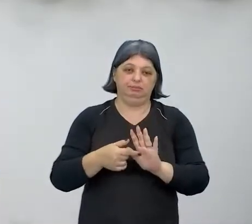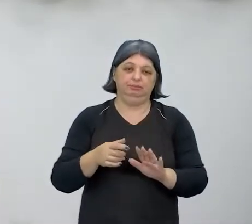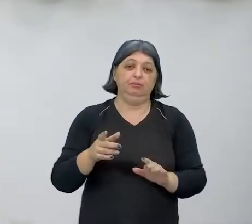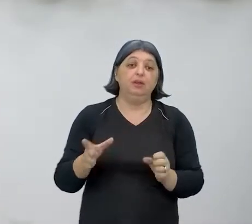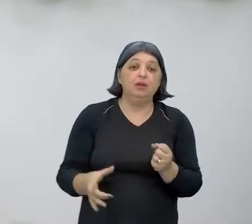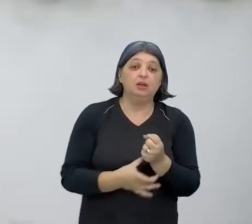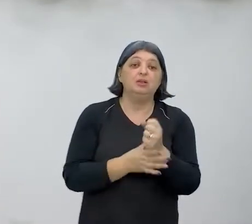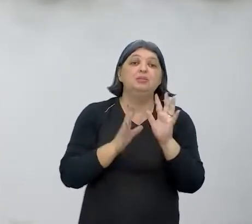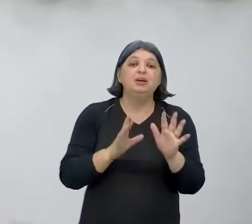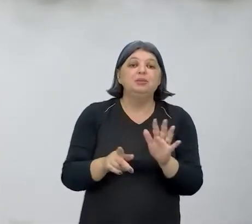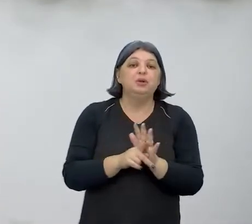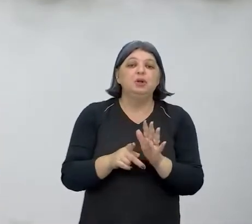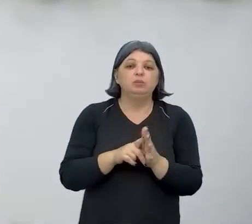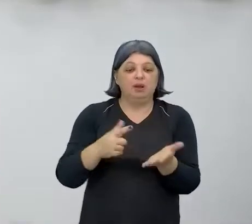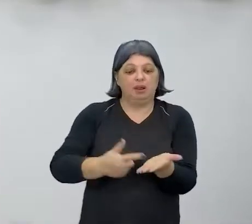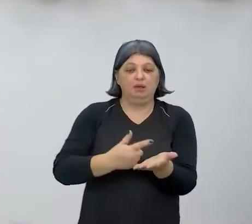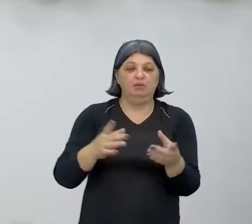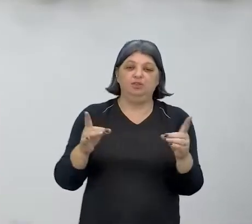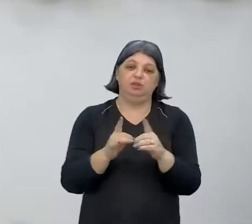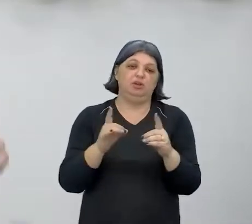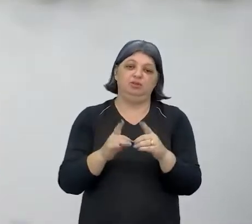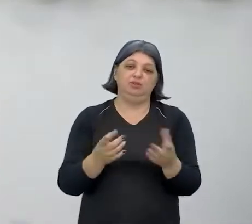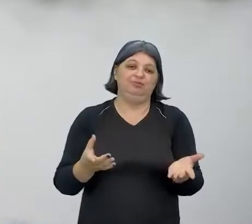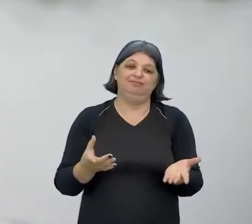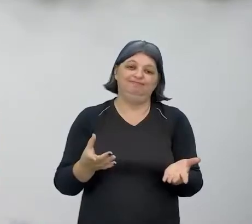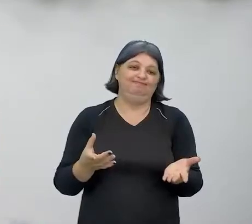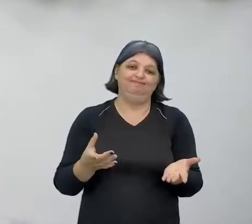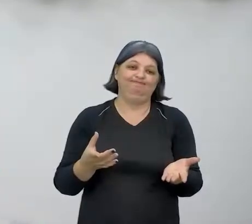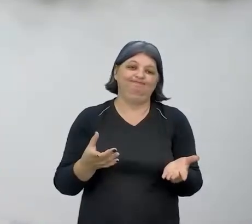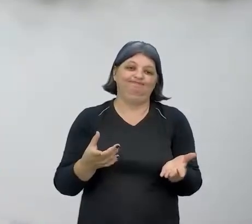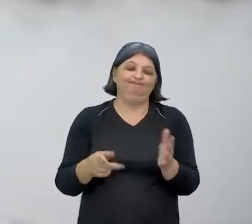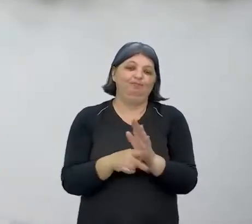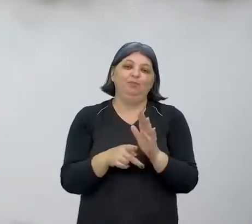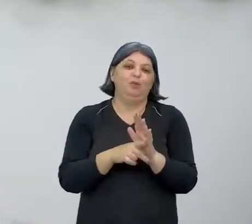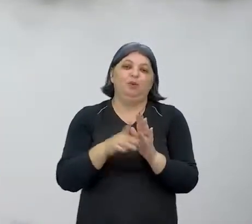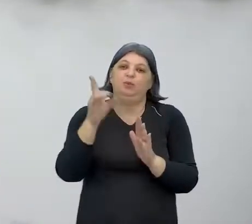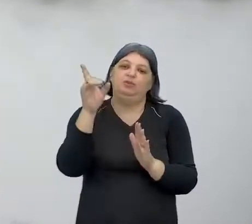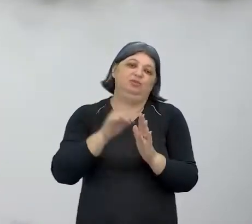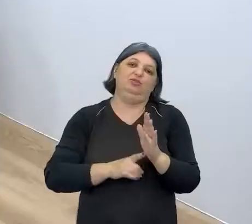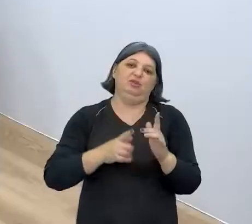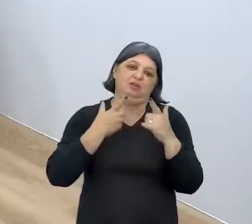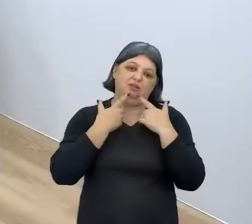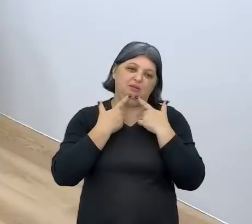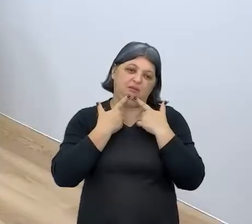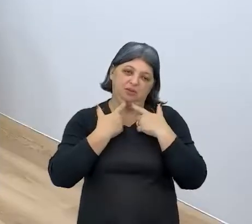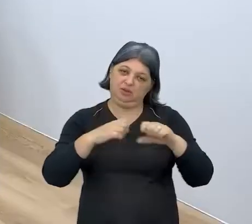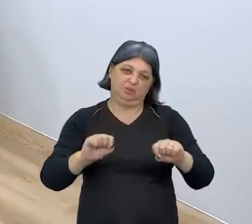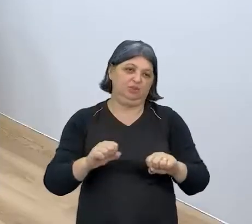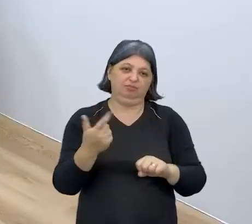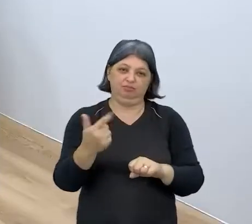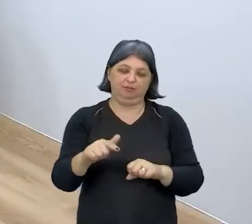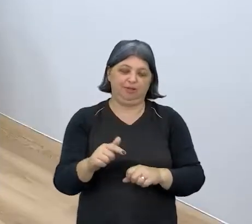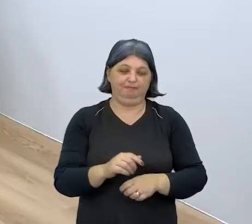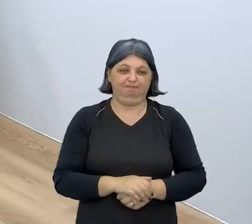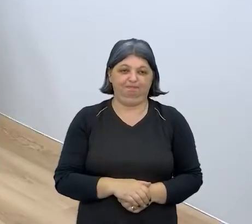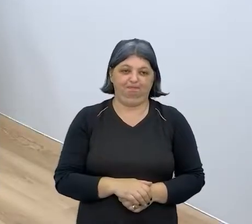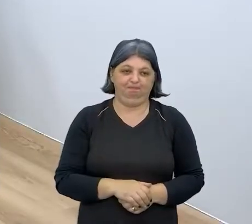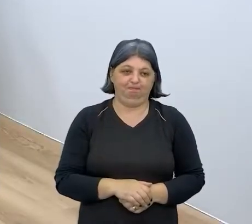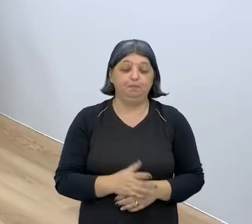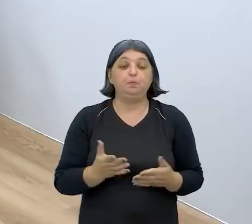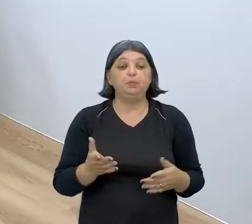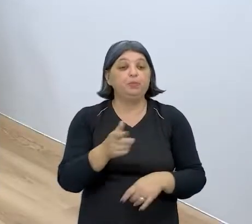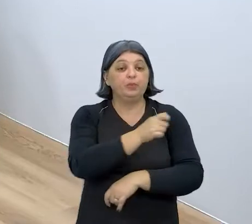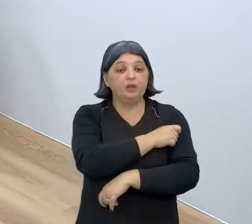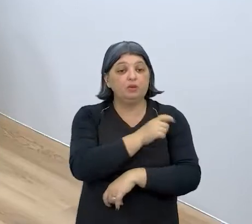quando se trata de livro didático, esse direito linguístico não é contemplado. Entendi. E aí então o o meu aluno fazia?